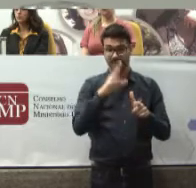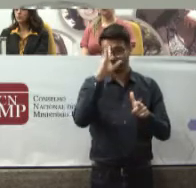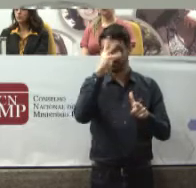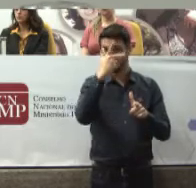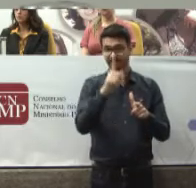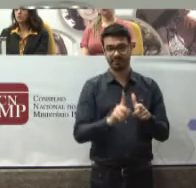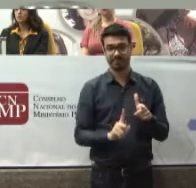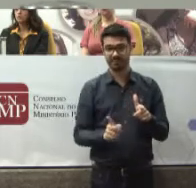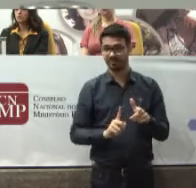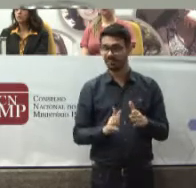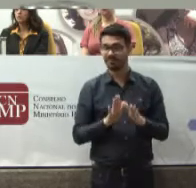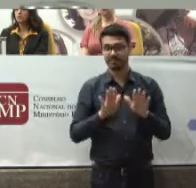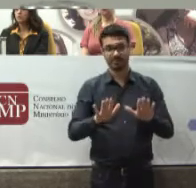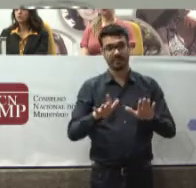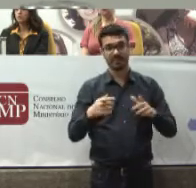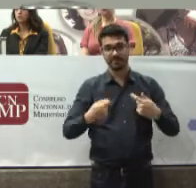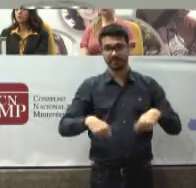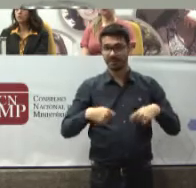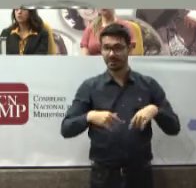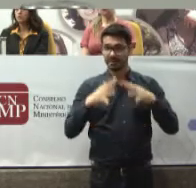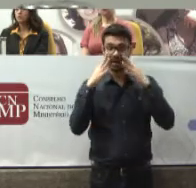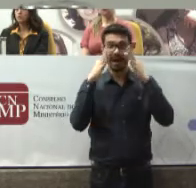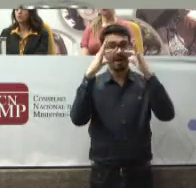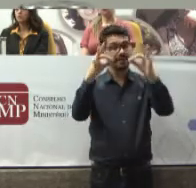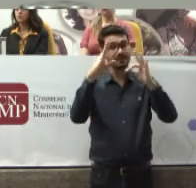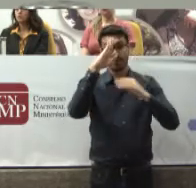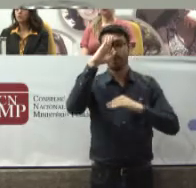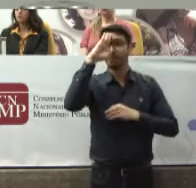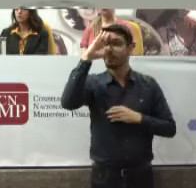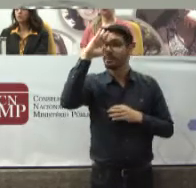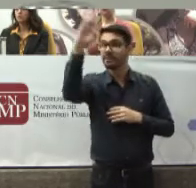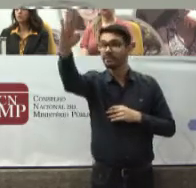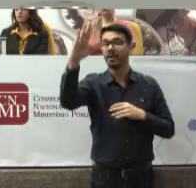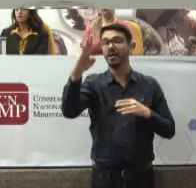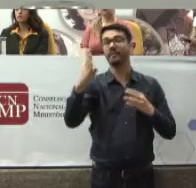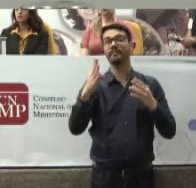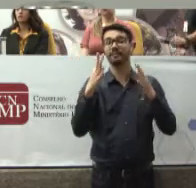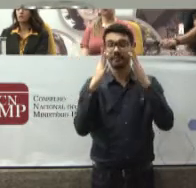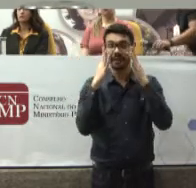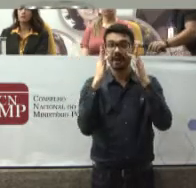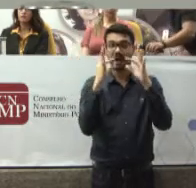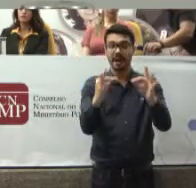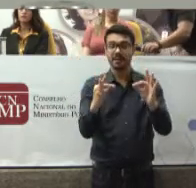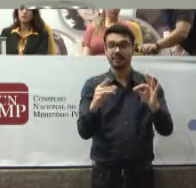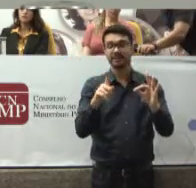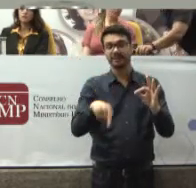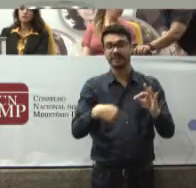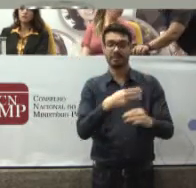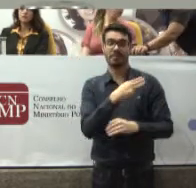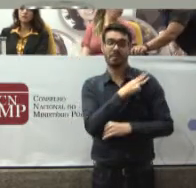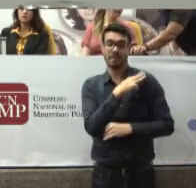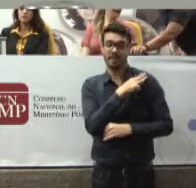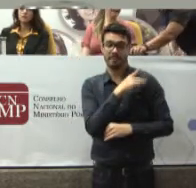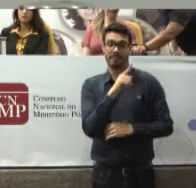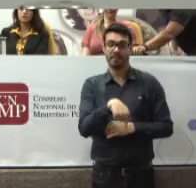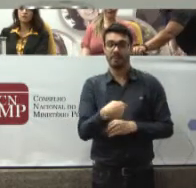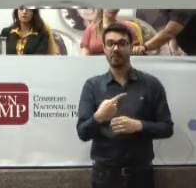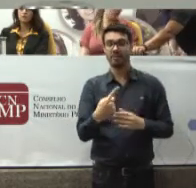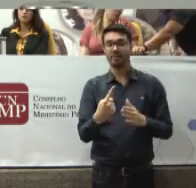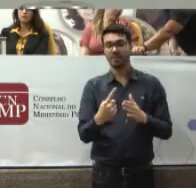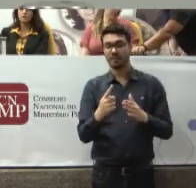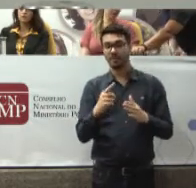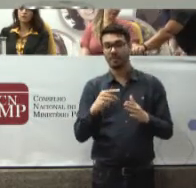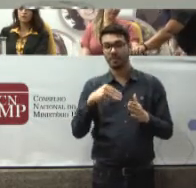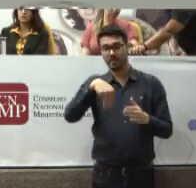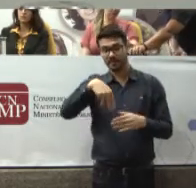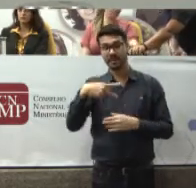Mas que exige exatamente a atenção E sobretudo a atenção qualificada De membros do Ministério Público Destinados a este tema